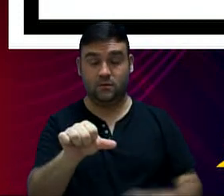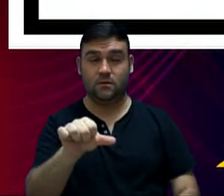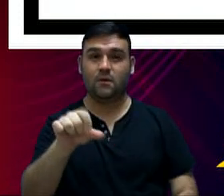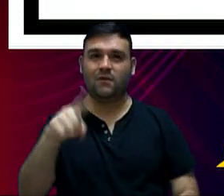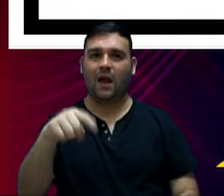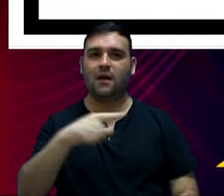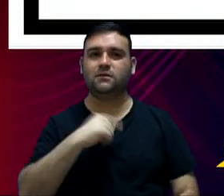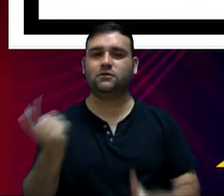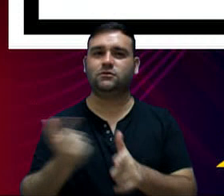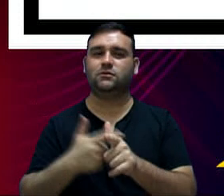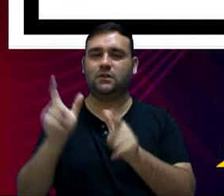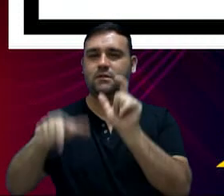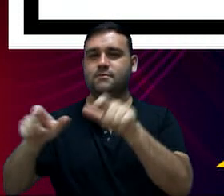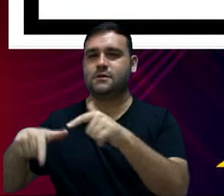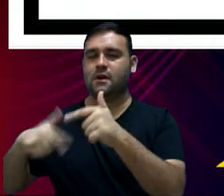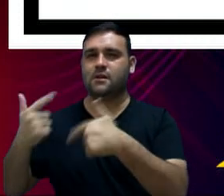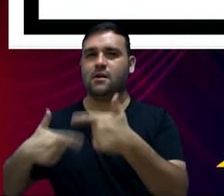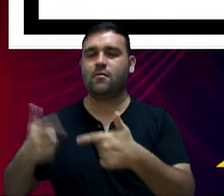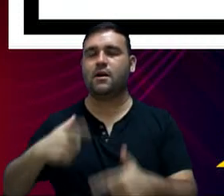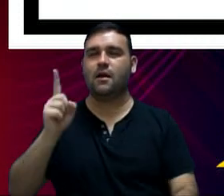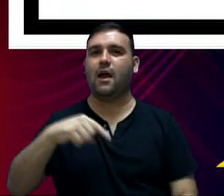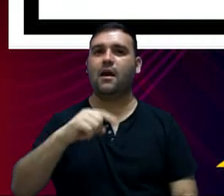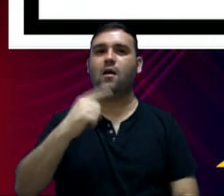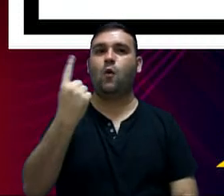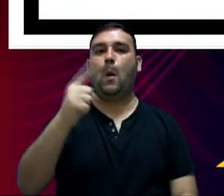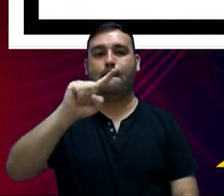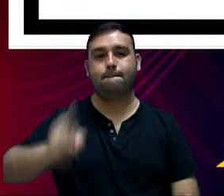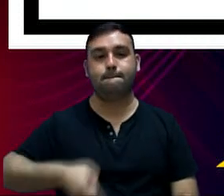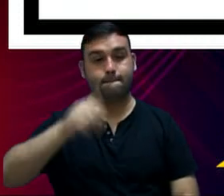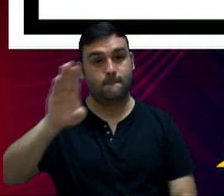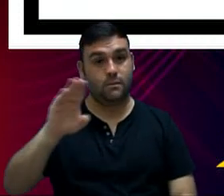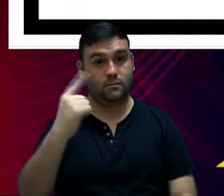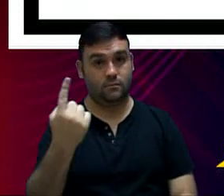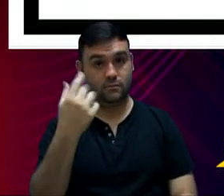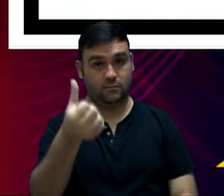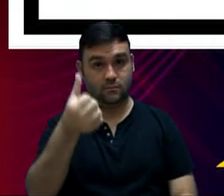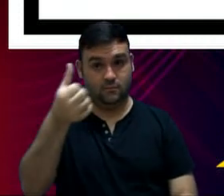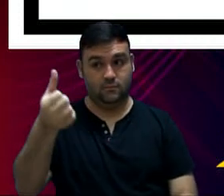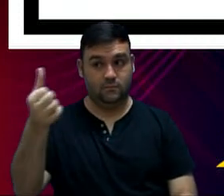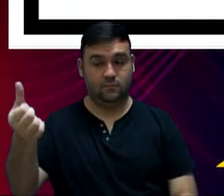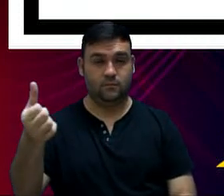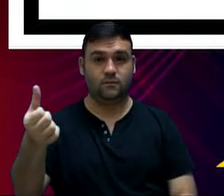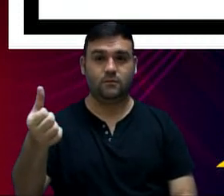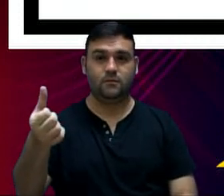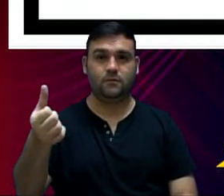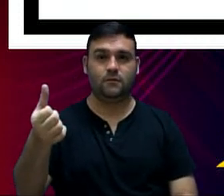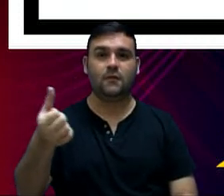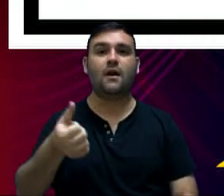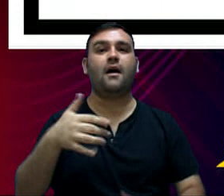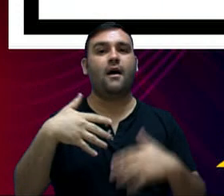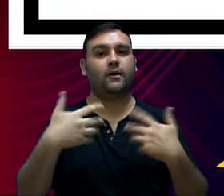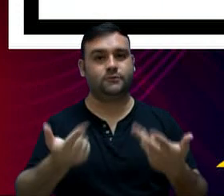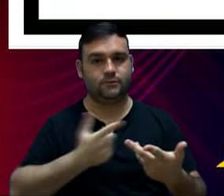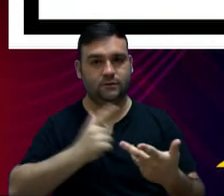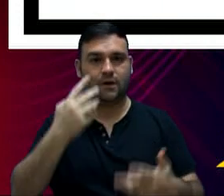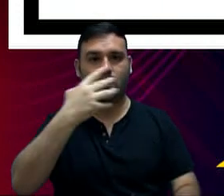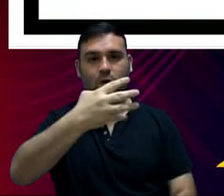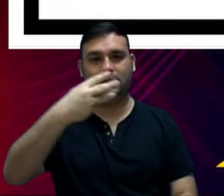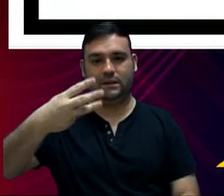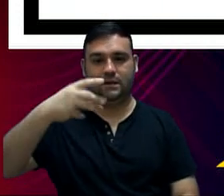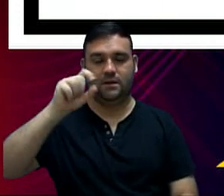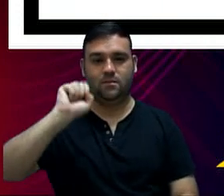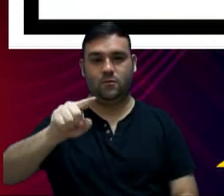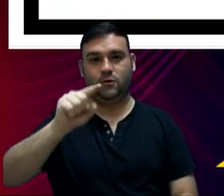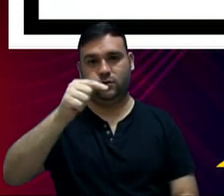as despesas de pessoal subiram para 1,166 bilhão, e aí já ocupando 43